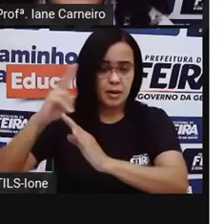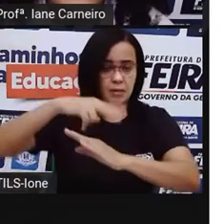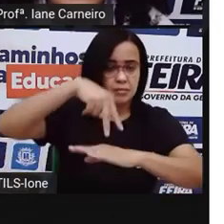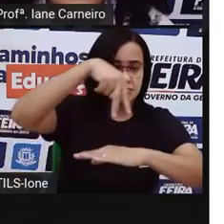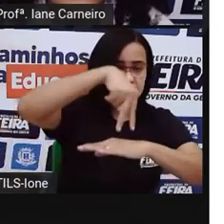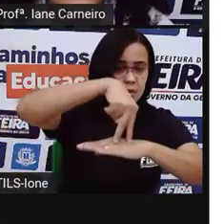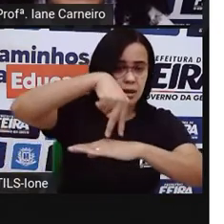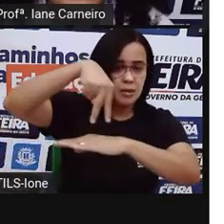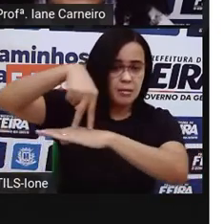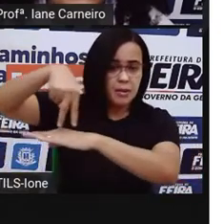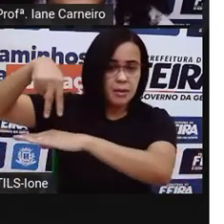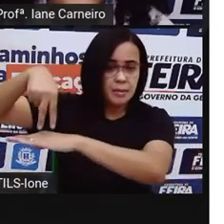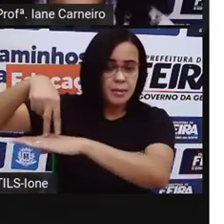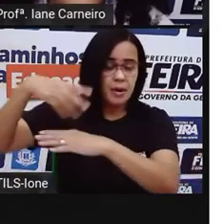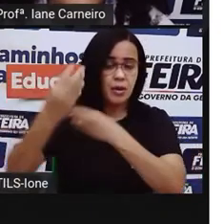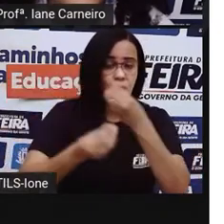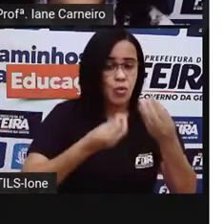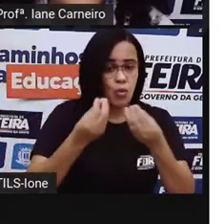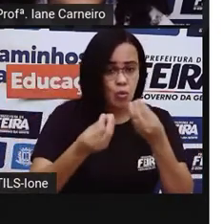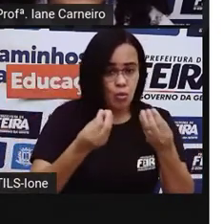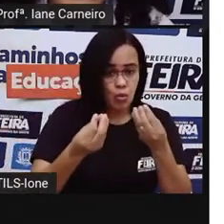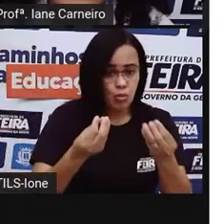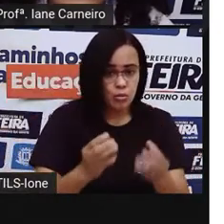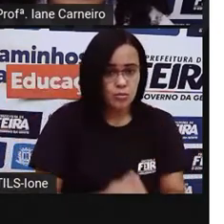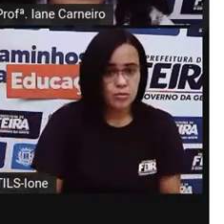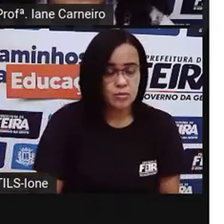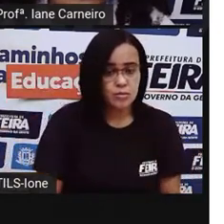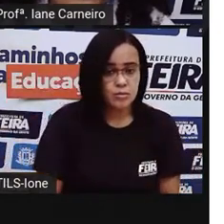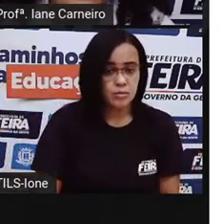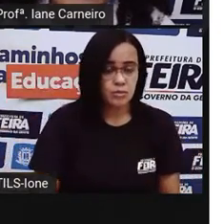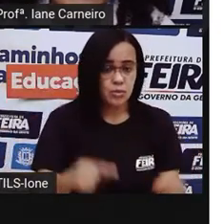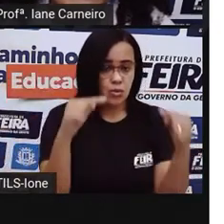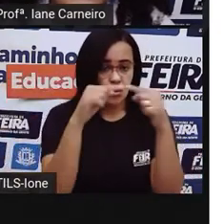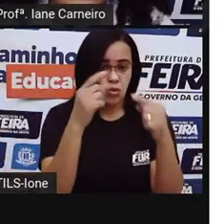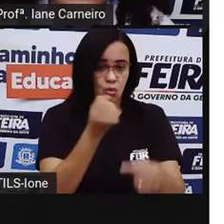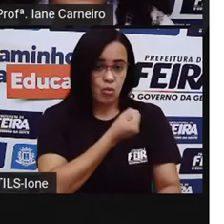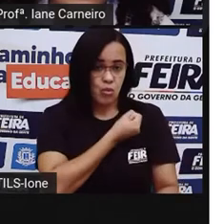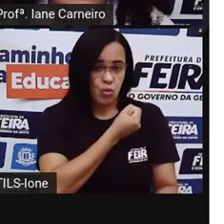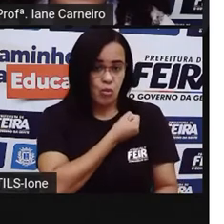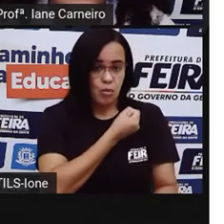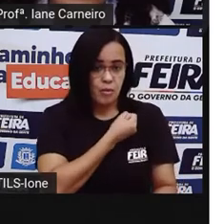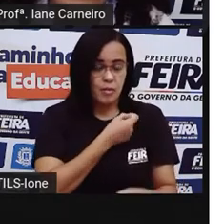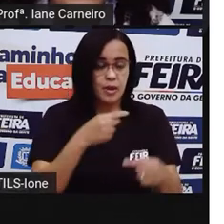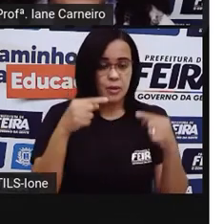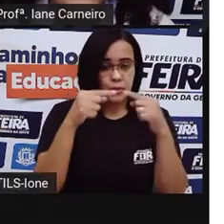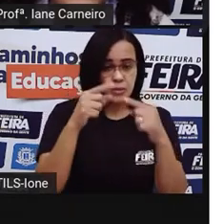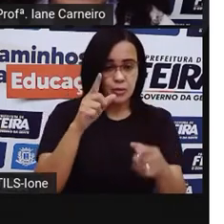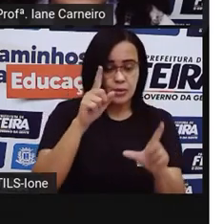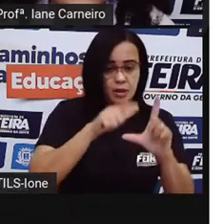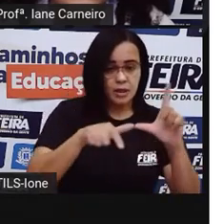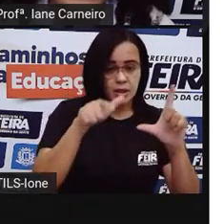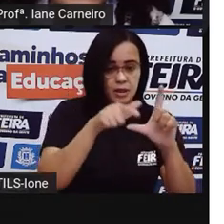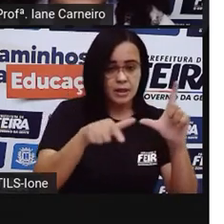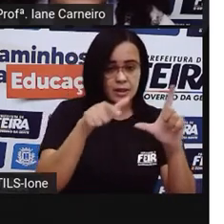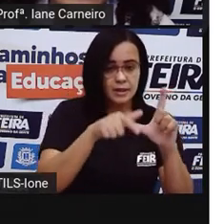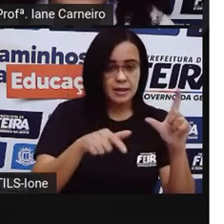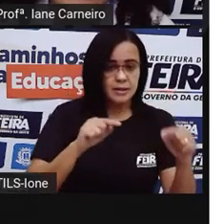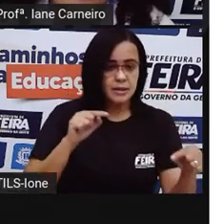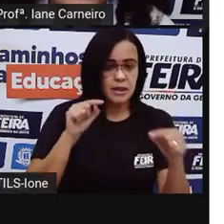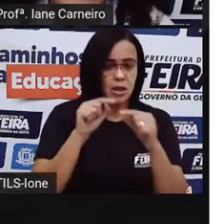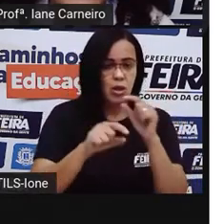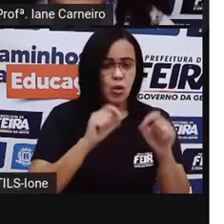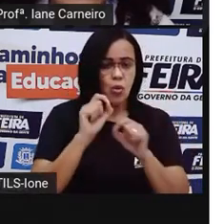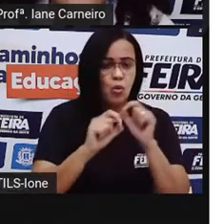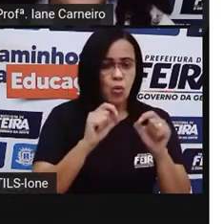acontecer o encontro de um número com uma letra, ó, qual é o encontro do número 1 com a